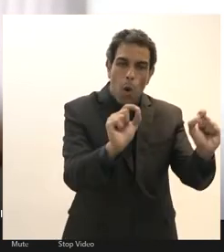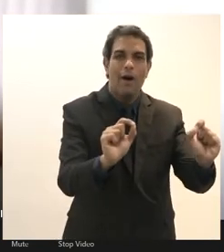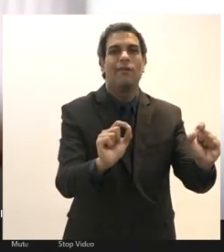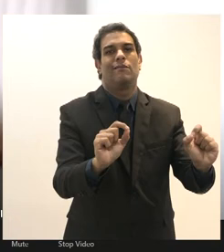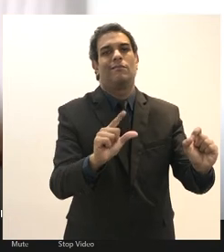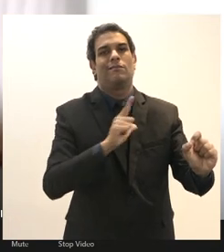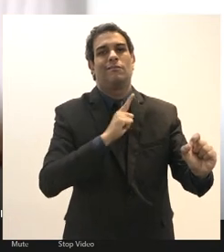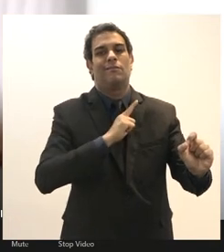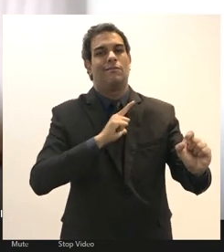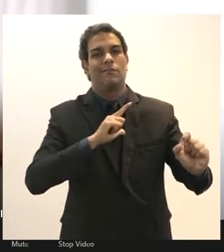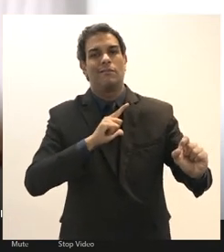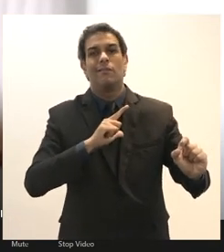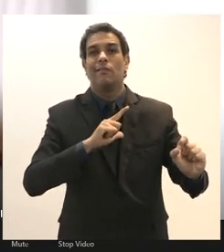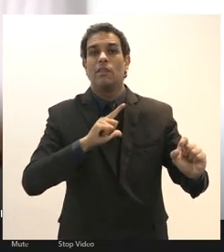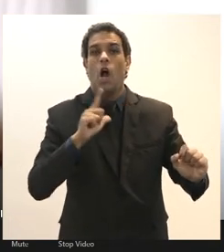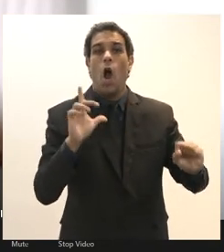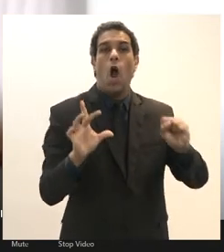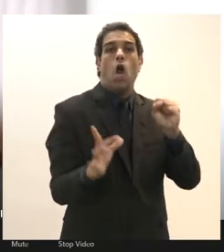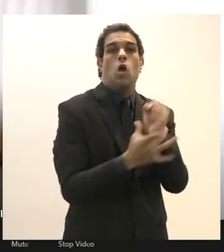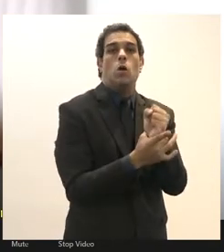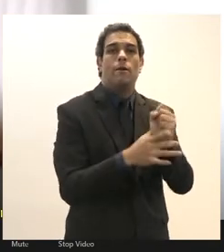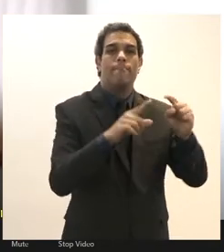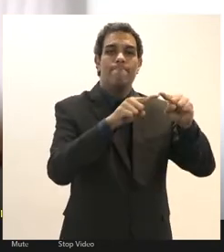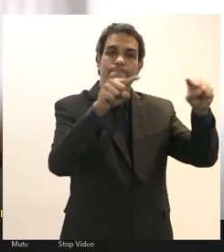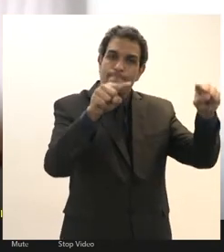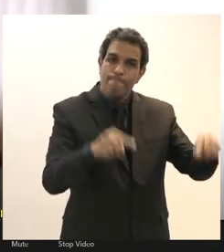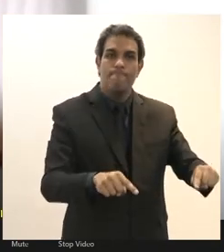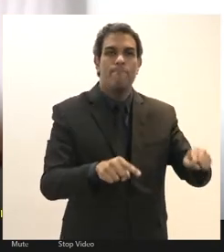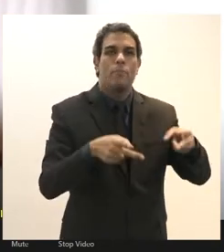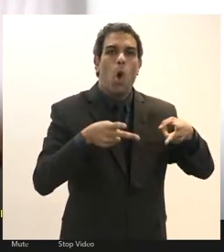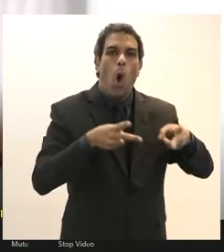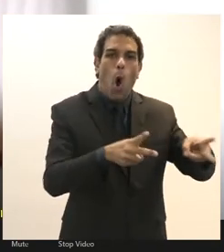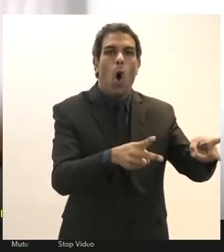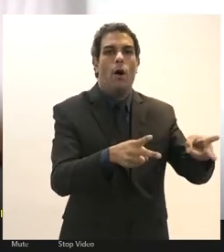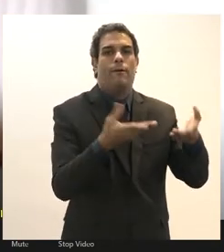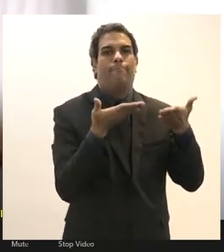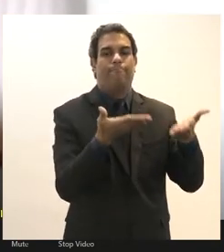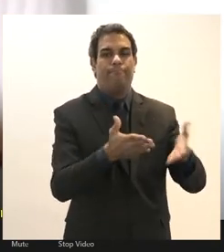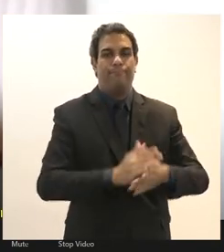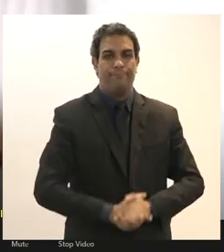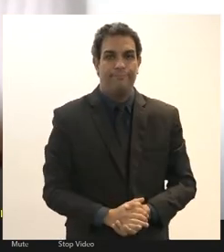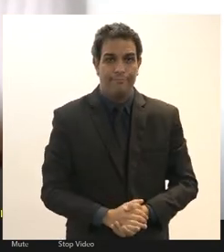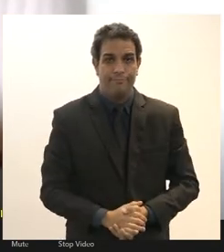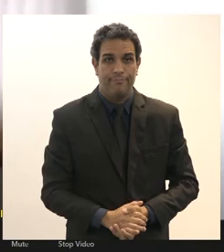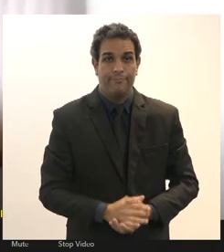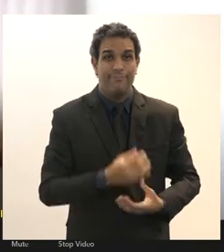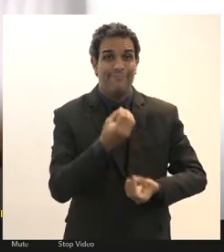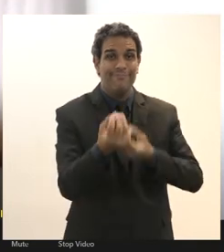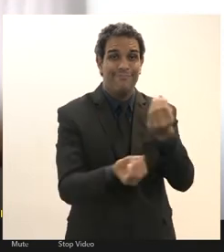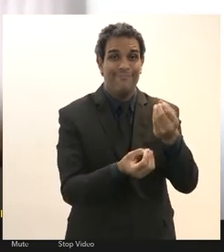garantias de poder se colocar contra esse tipo de ação da forma como está colocada essa PEC